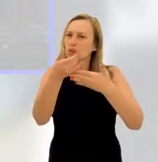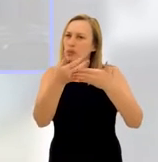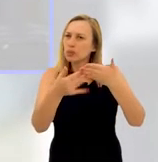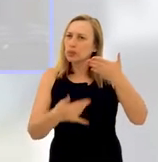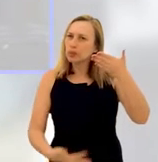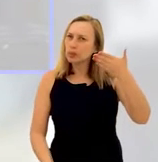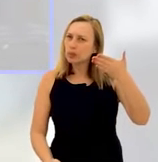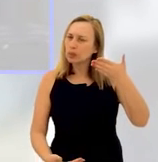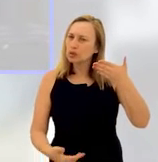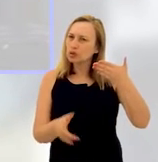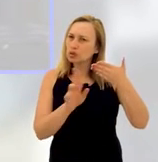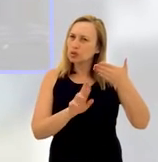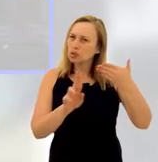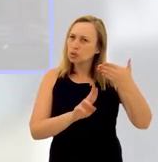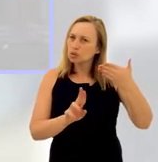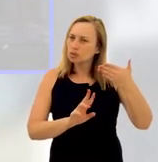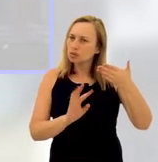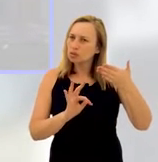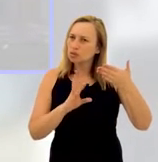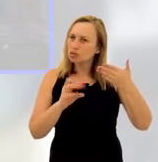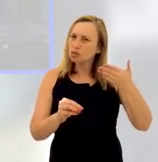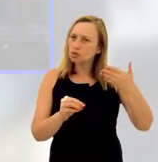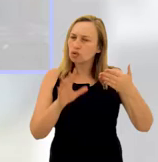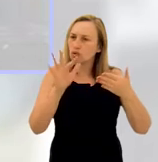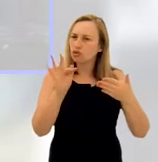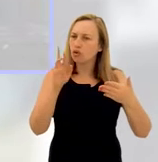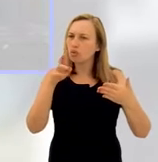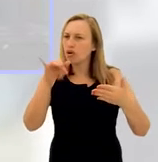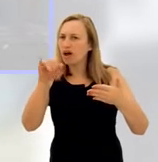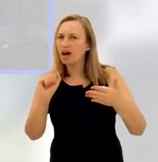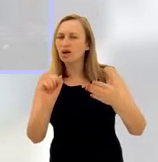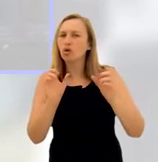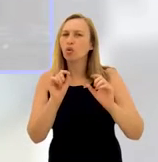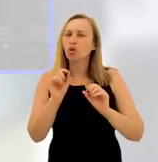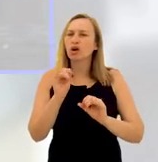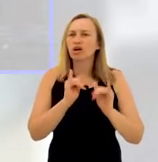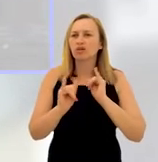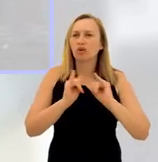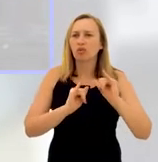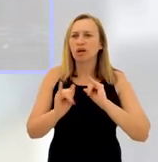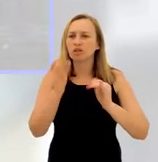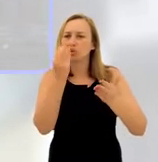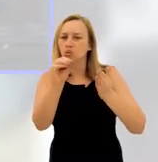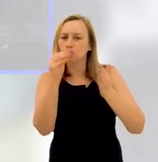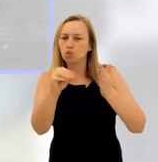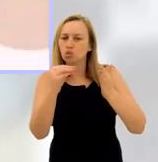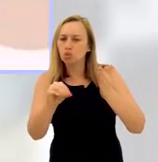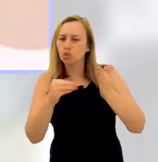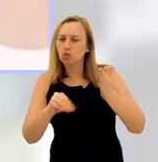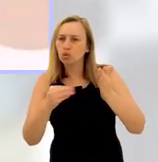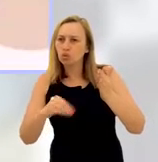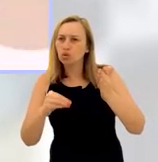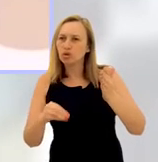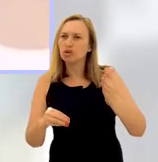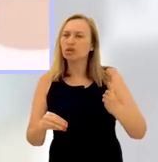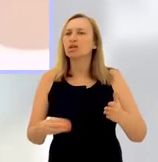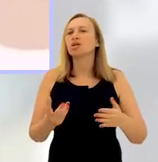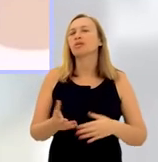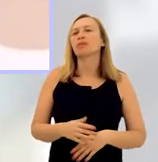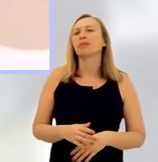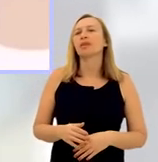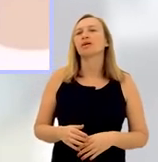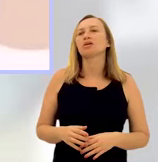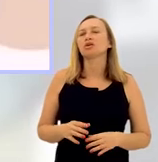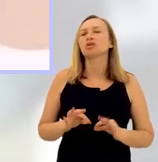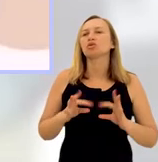parece que preenche um formulário, é isso? O que seria esse formulário? O que ela precisa passar de informação ali? E de que forma essas informações